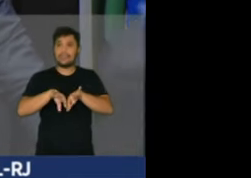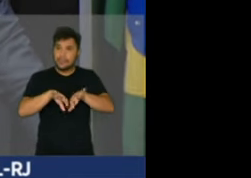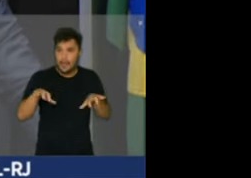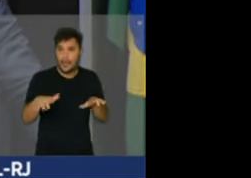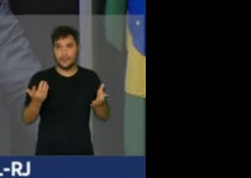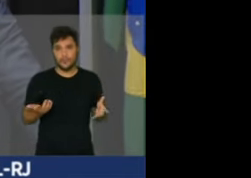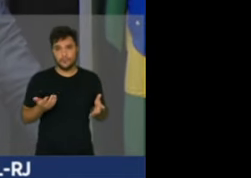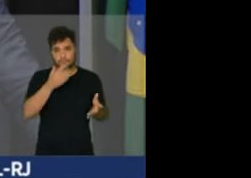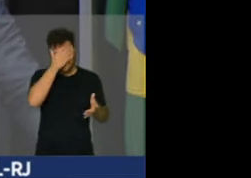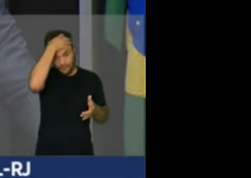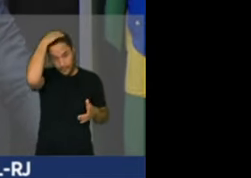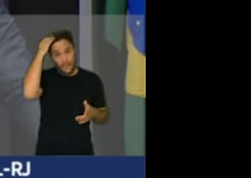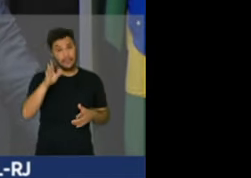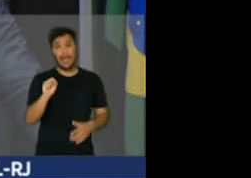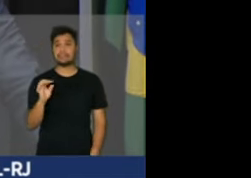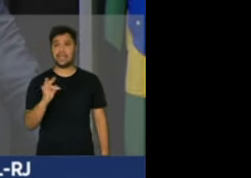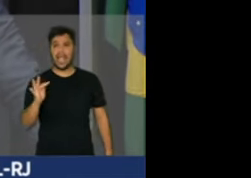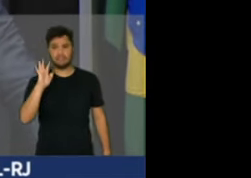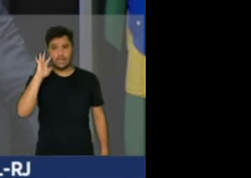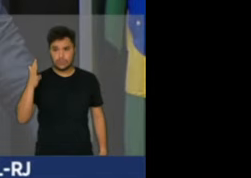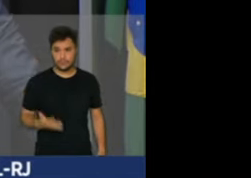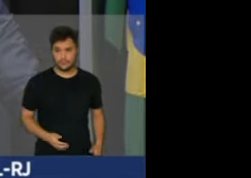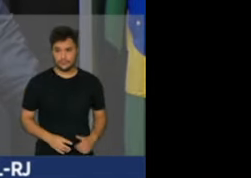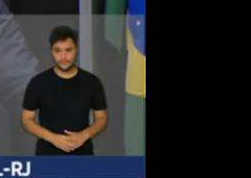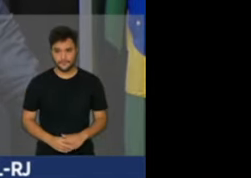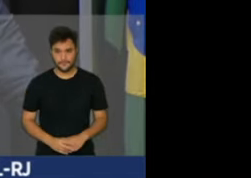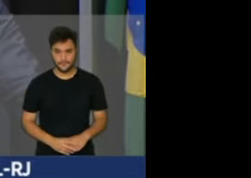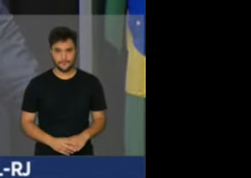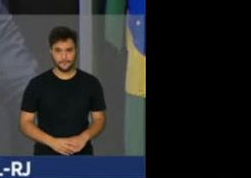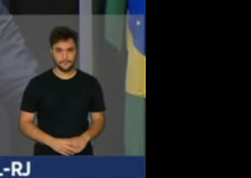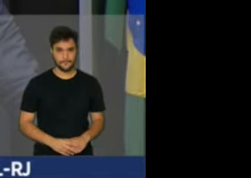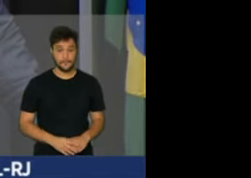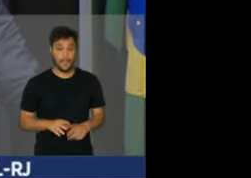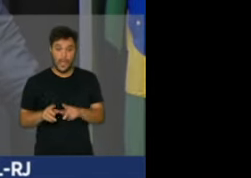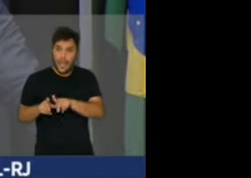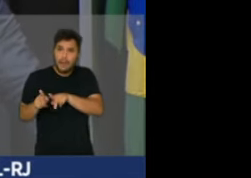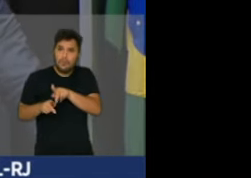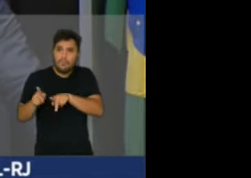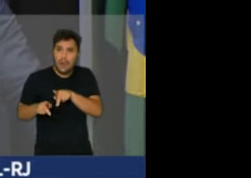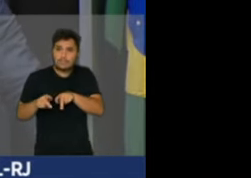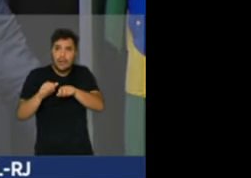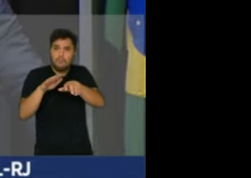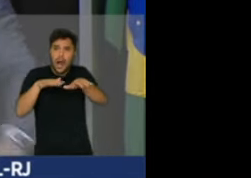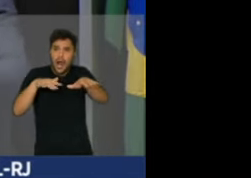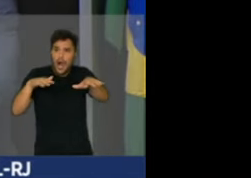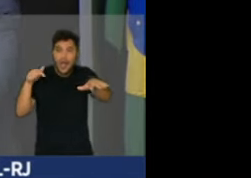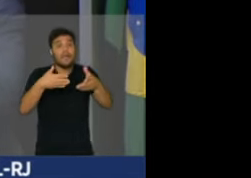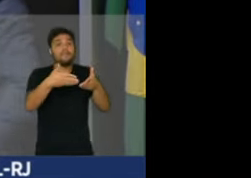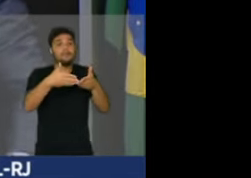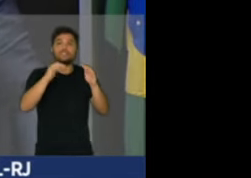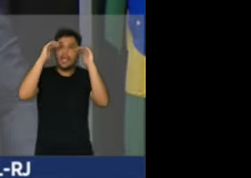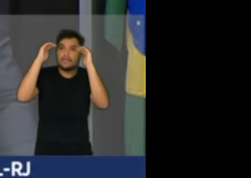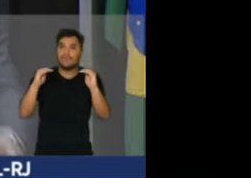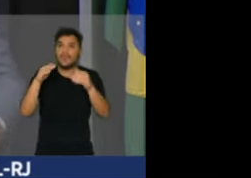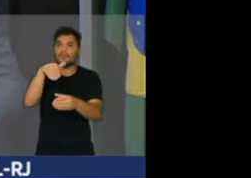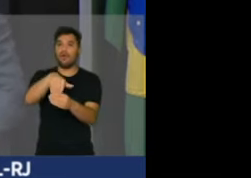inclusive com julgados do STF determinando isso. A população saiu ontem para pedir respeito ao